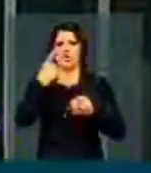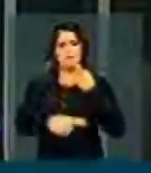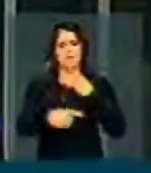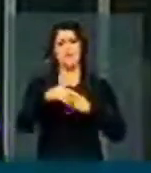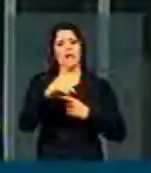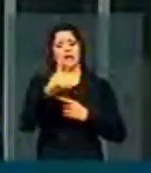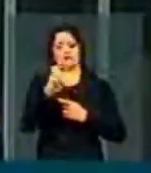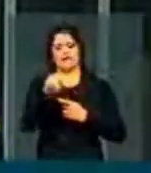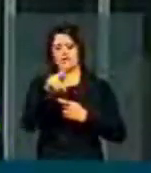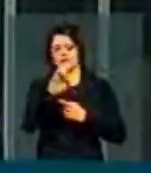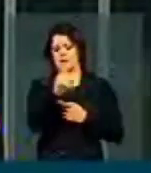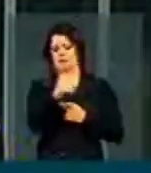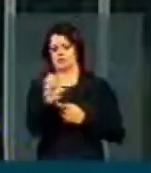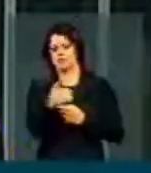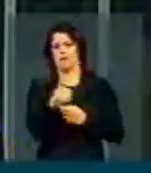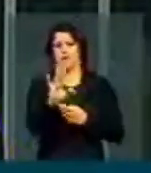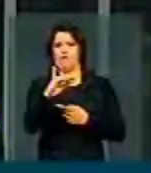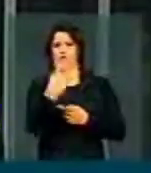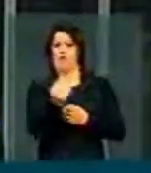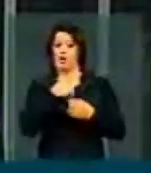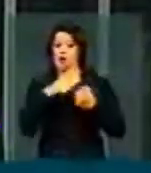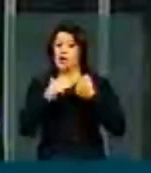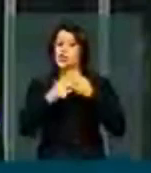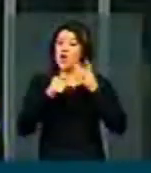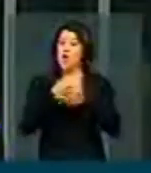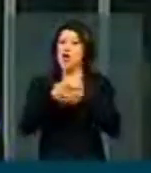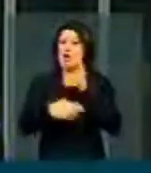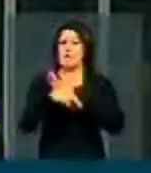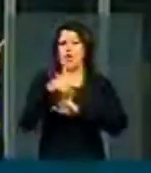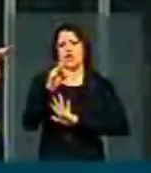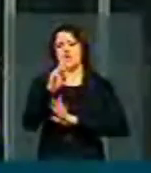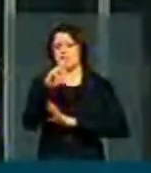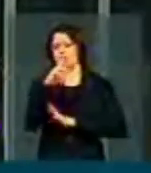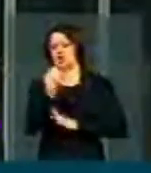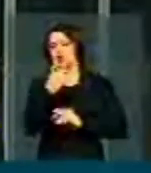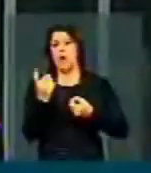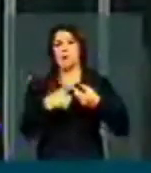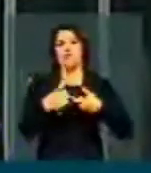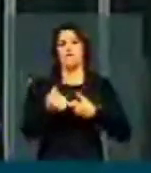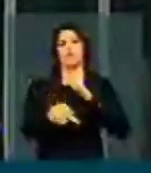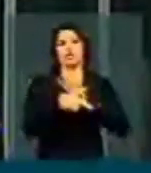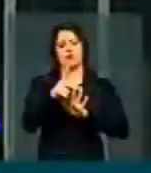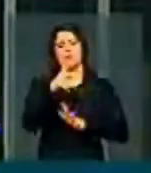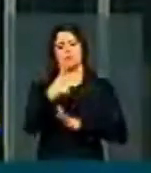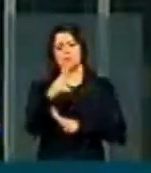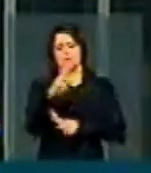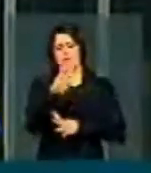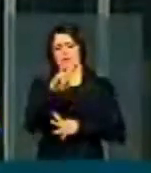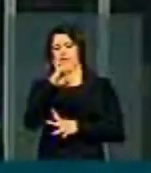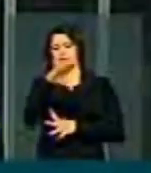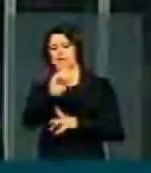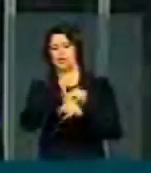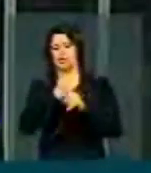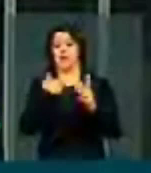da folha. E na desoneração da folha tem um artigo que obriga o Tesouro a repor o dinheiro para a Previdência Social. Até hoje,